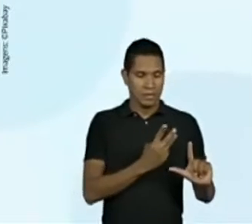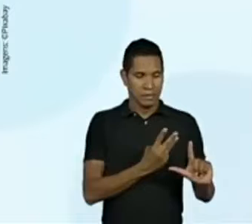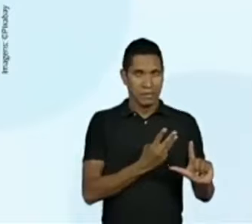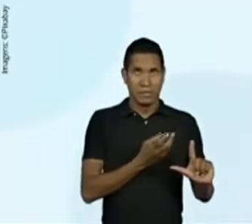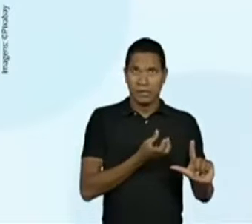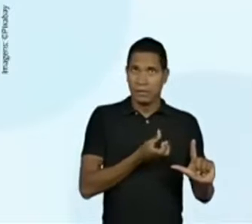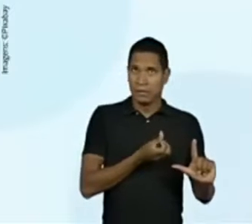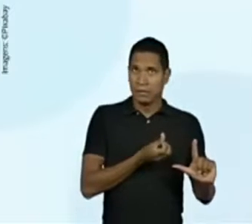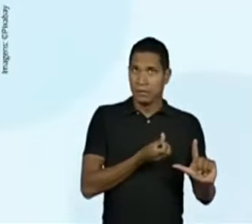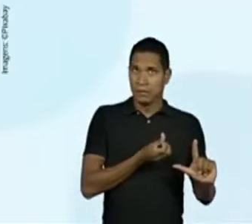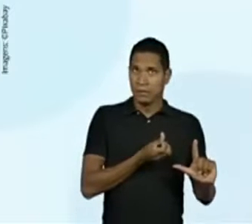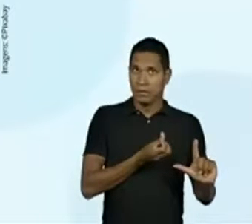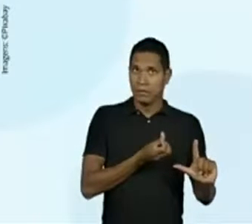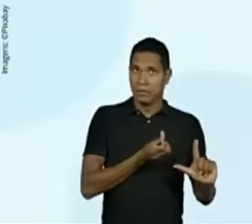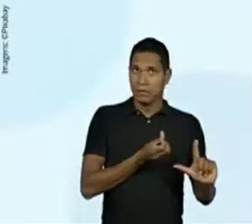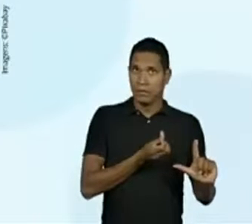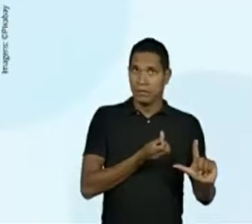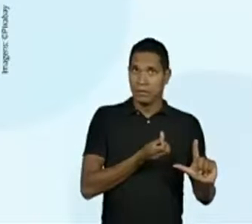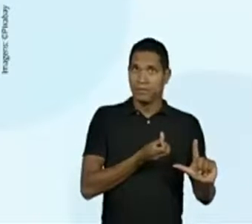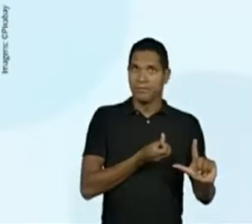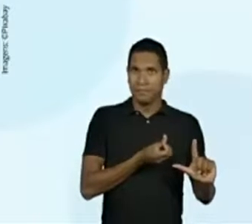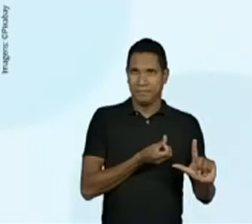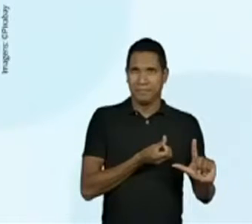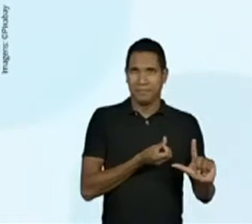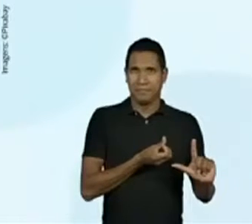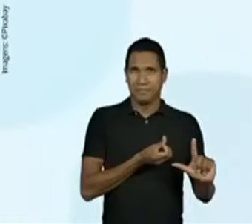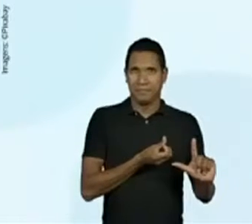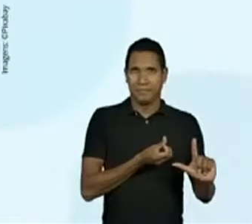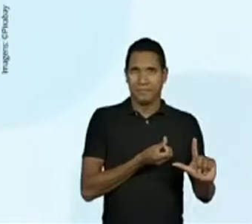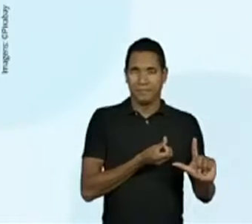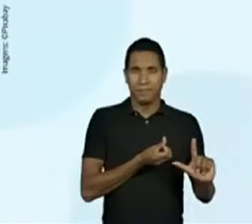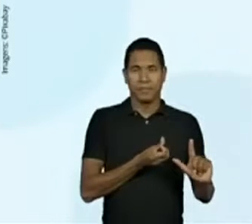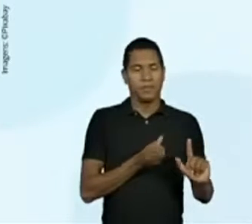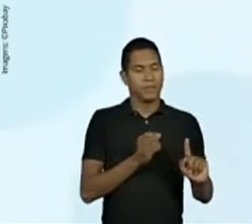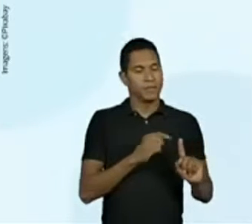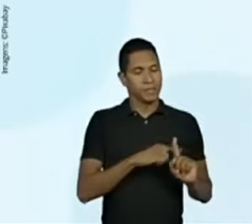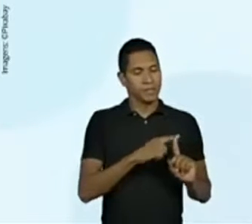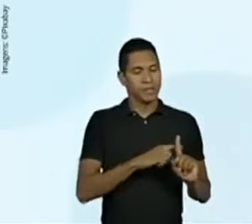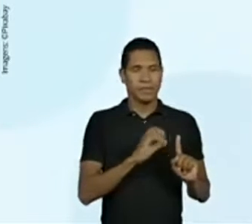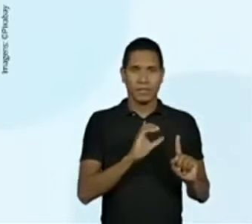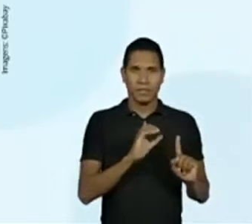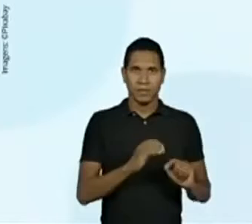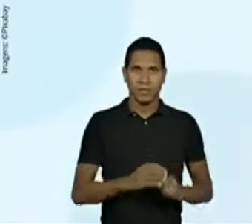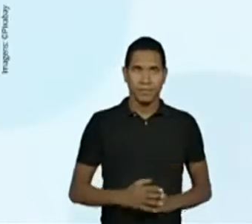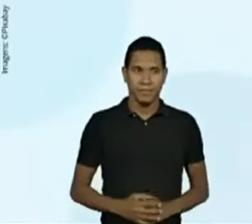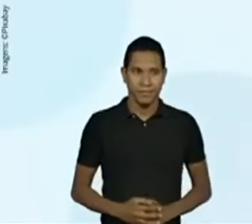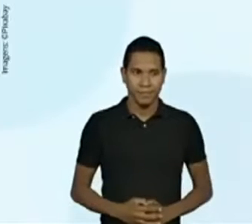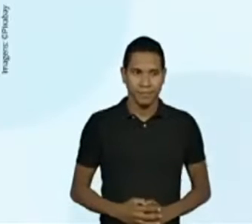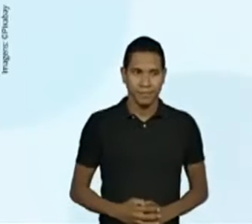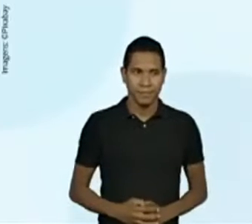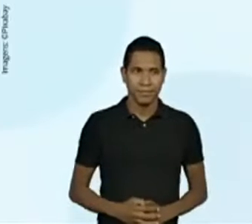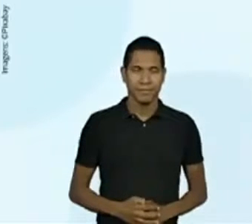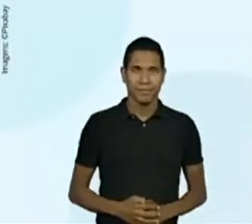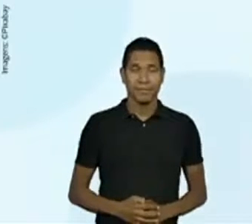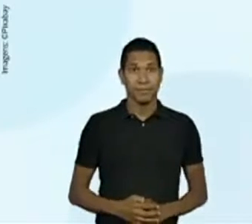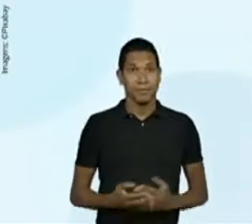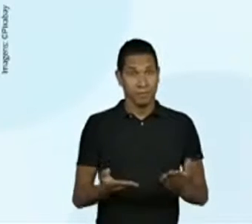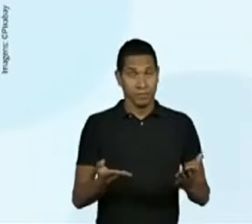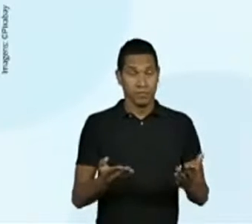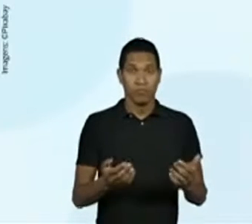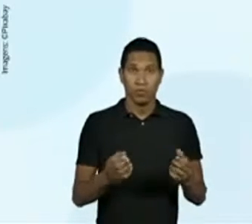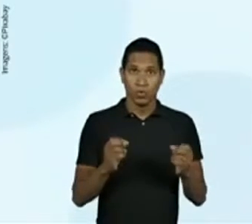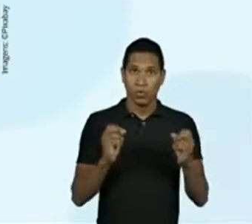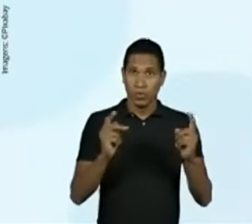graus Celsius. Exatamente